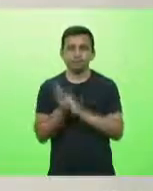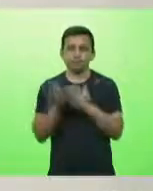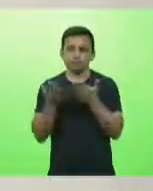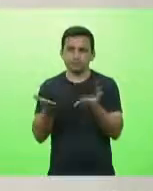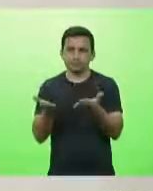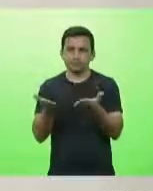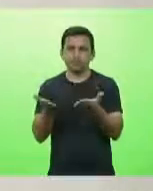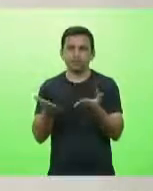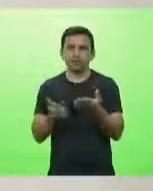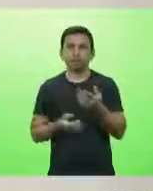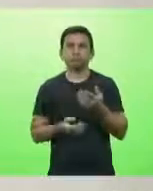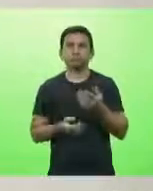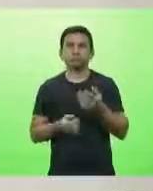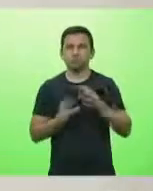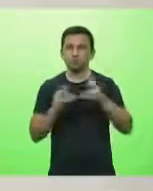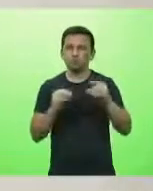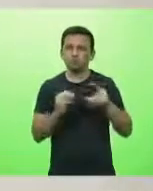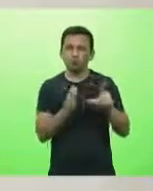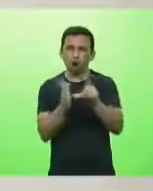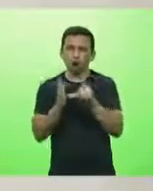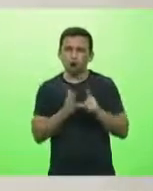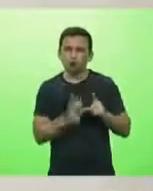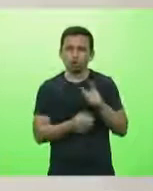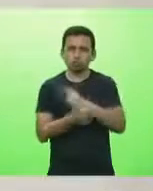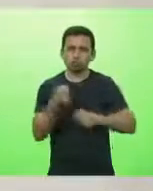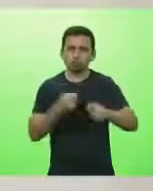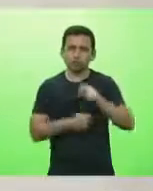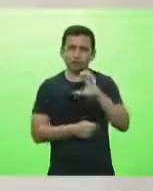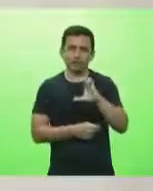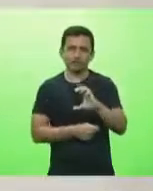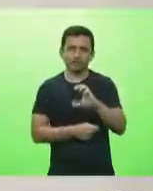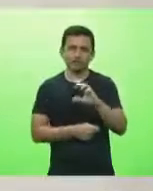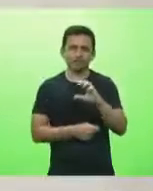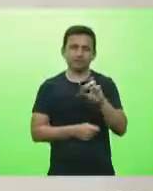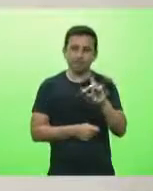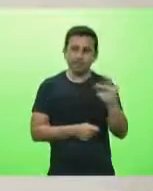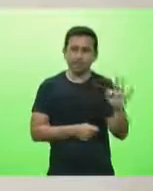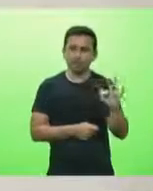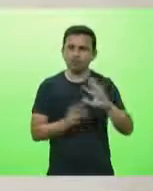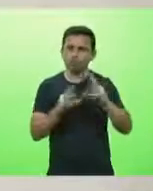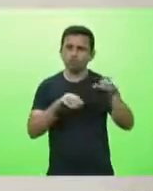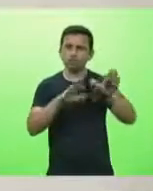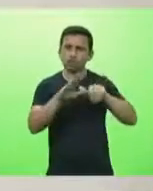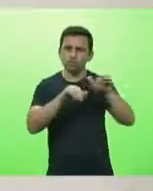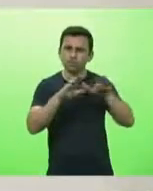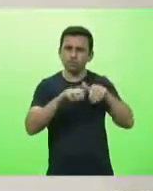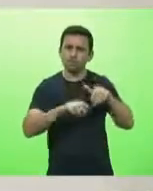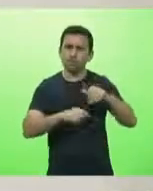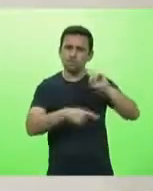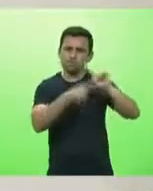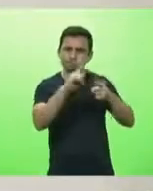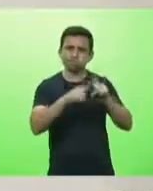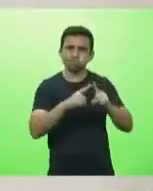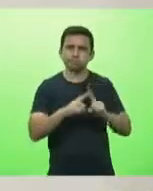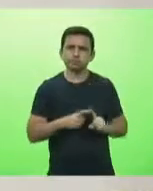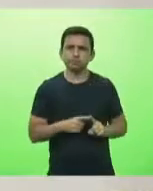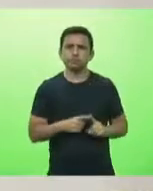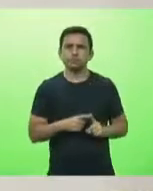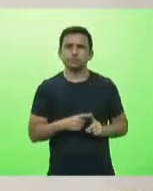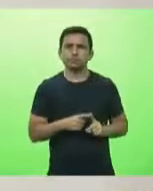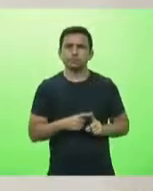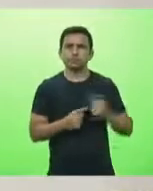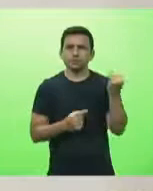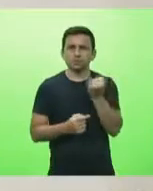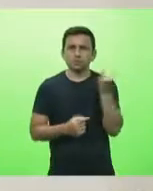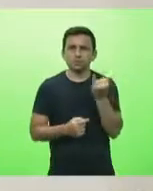varejista que tem que, normalmente, a FCDL, o ICDL, serem chamados para uma negociação dessa magnitude,